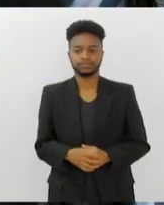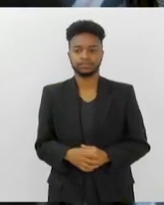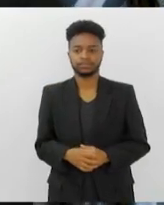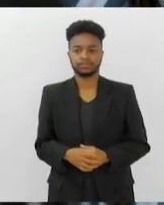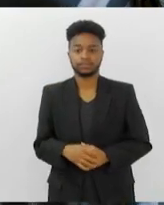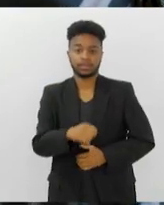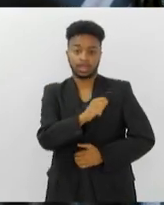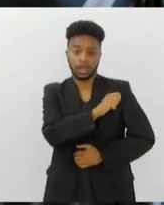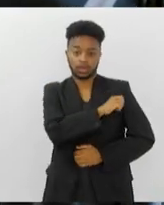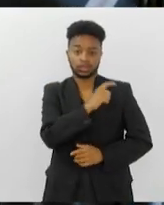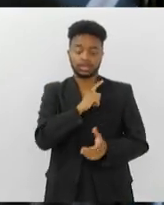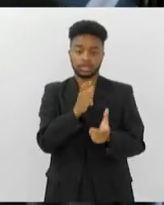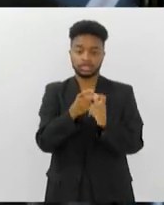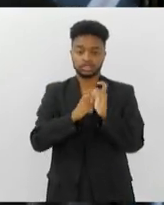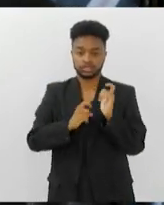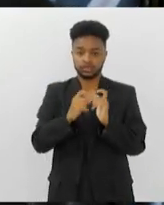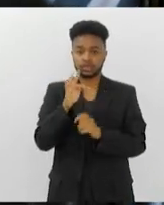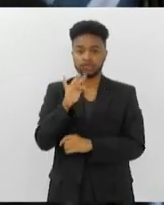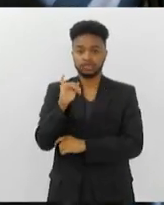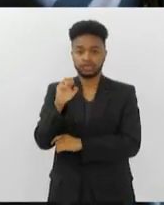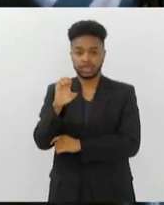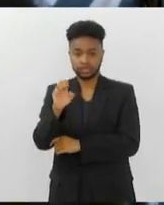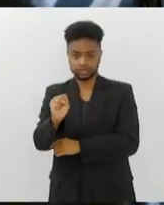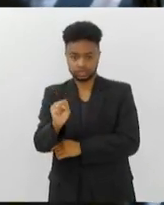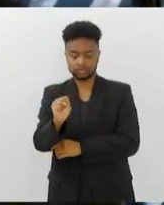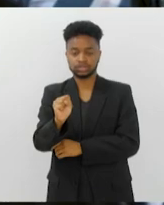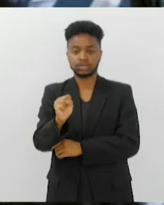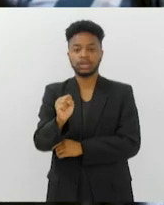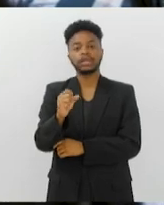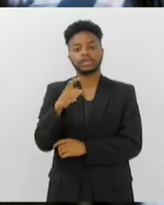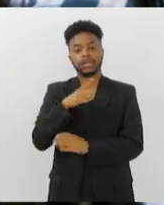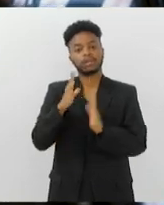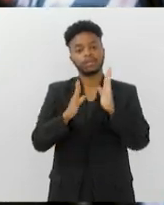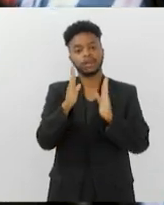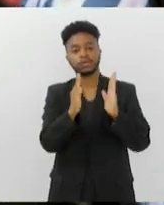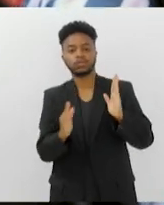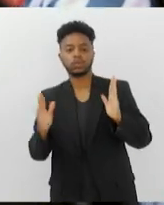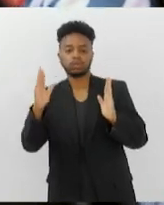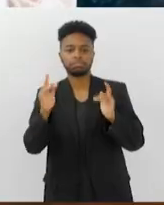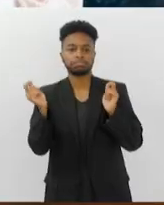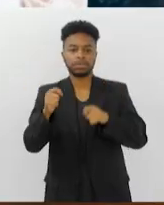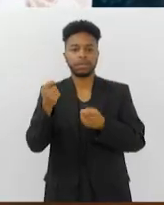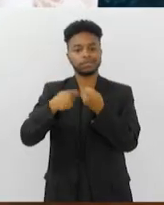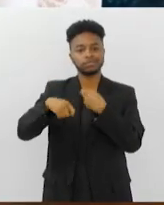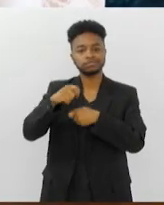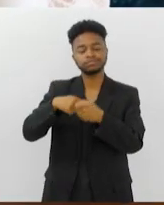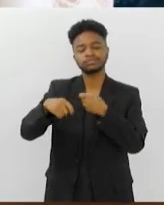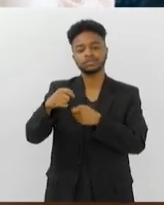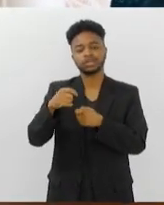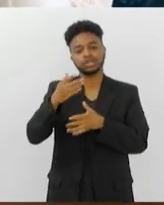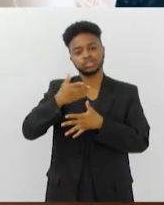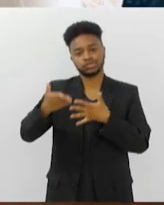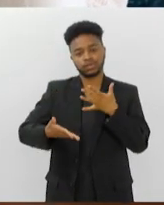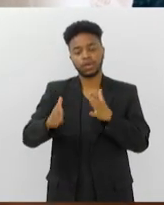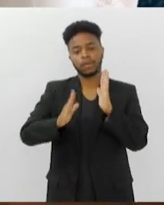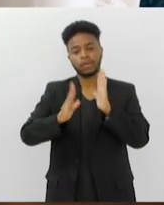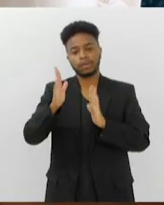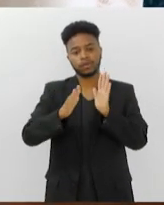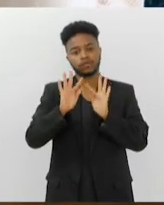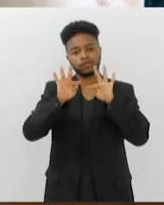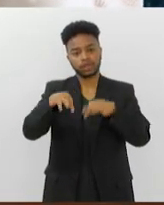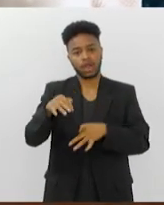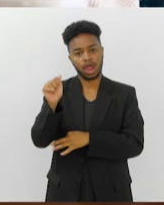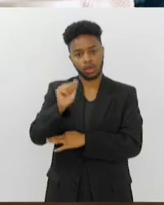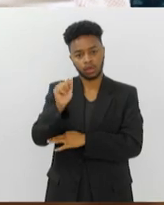Estudantes com dívidas no Fundo de Financiamento Estudantil vão ter mais tempo de renegociação. O prazo dado pelo governo, que terminaria em